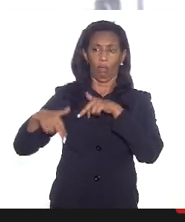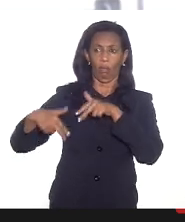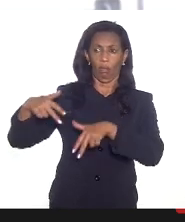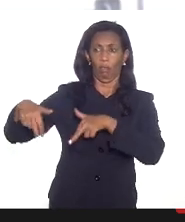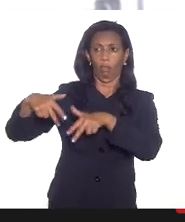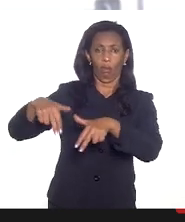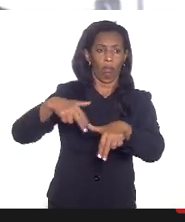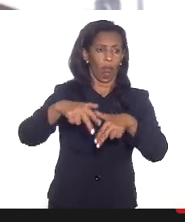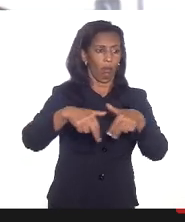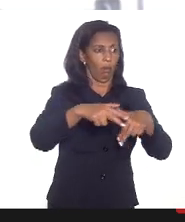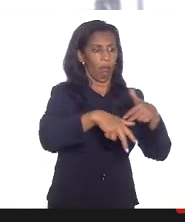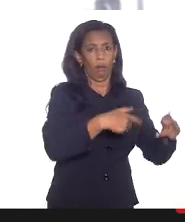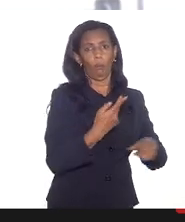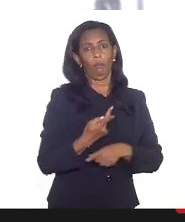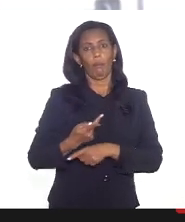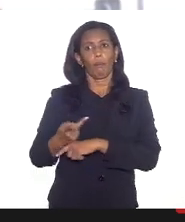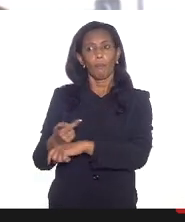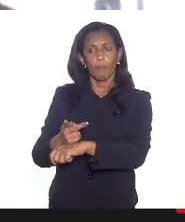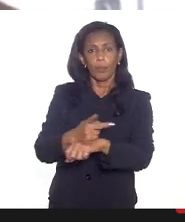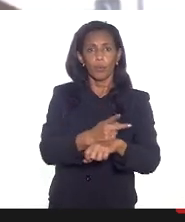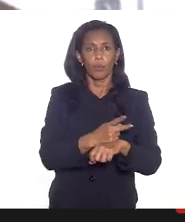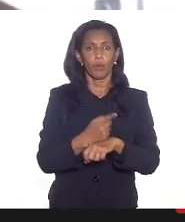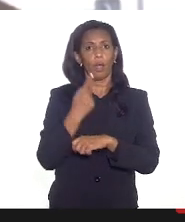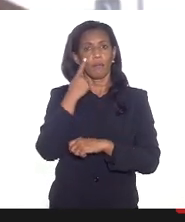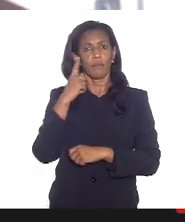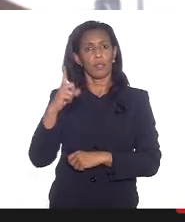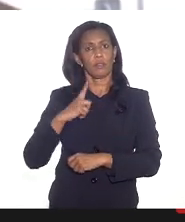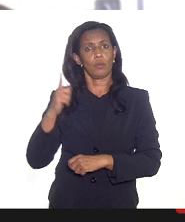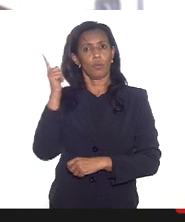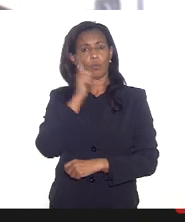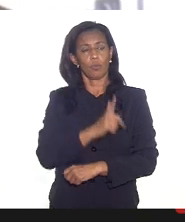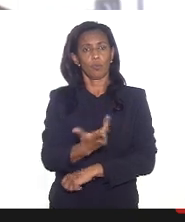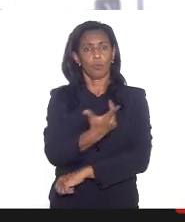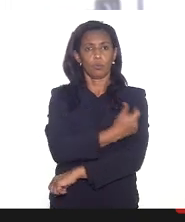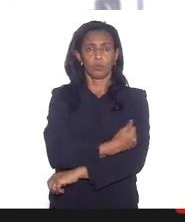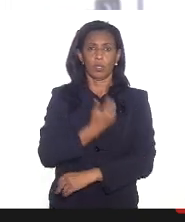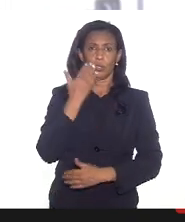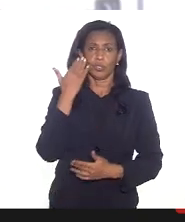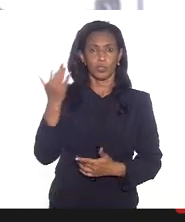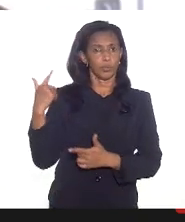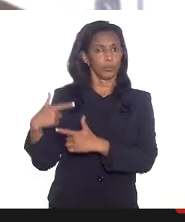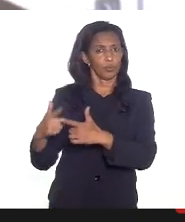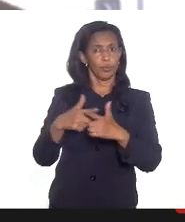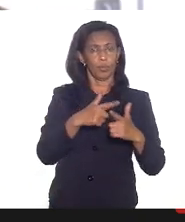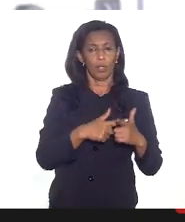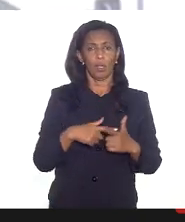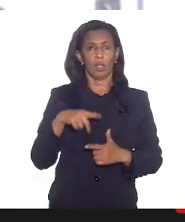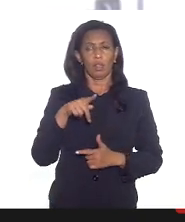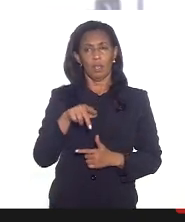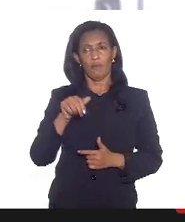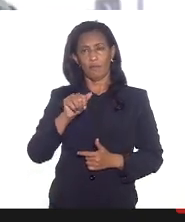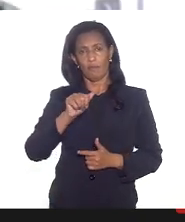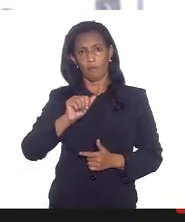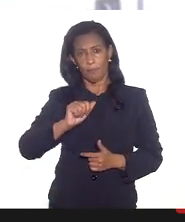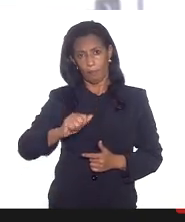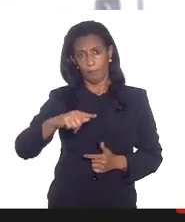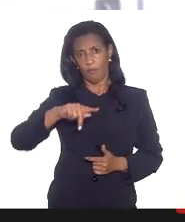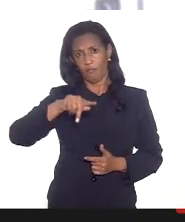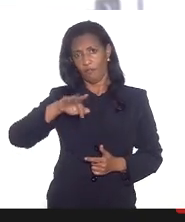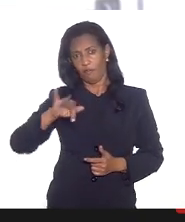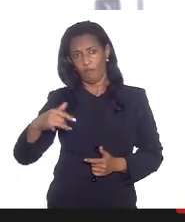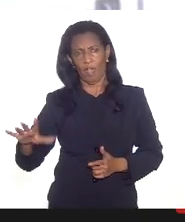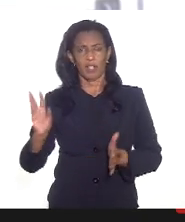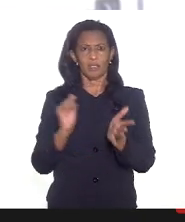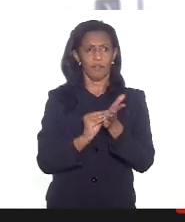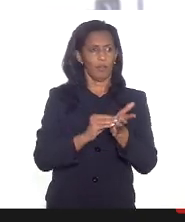entre os postos para tentar obter a imunização diante da escassez da Pfizer diante da ausência da